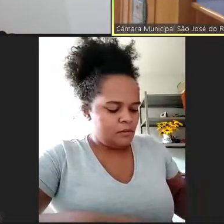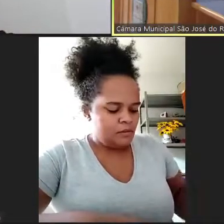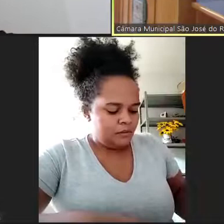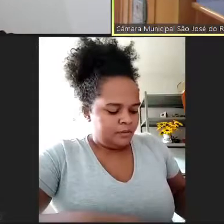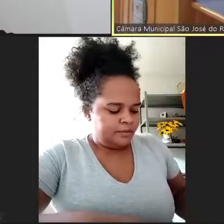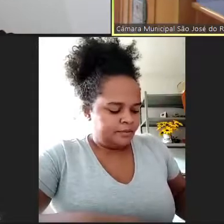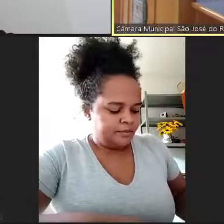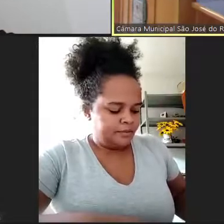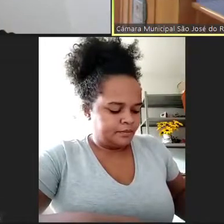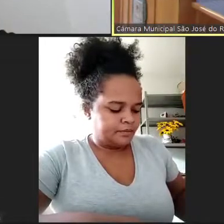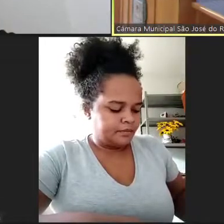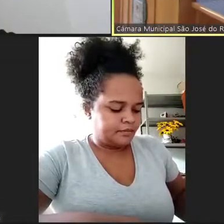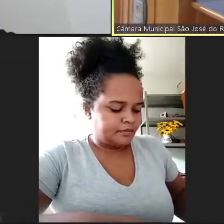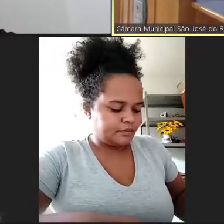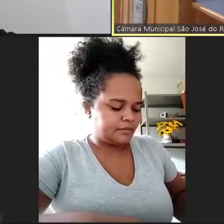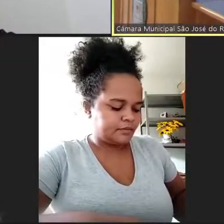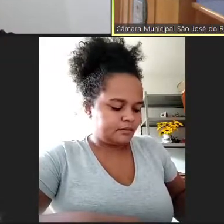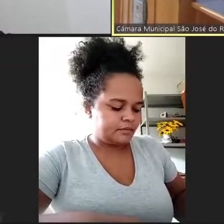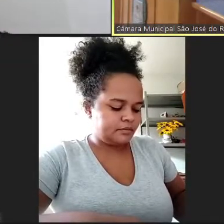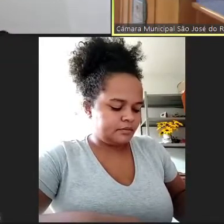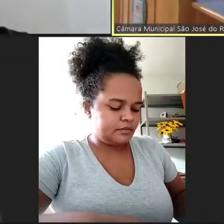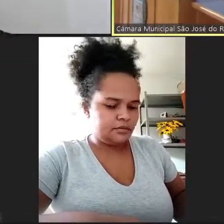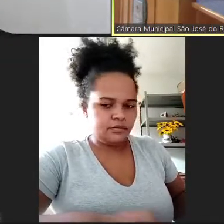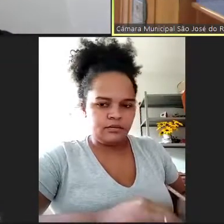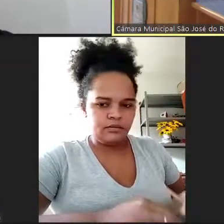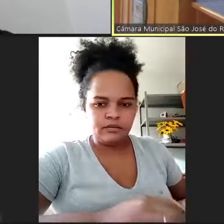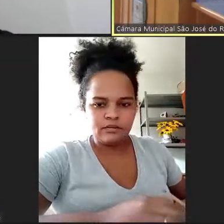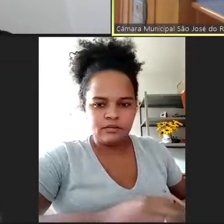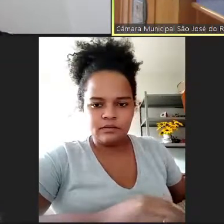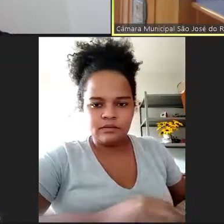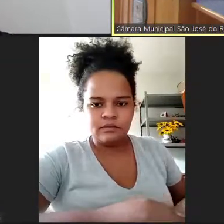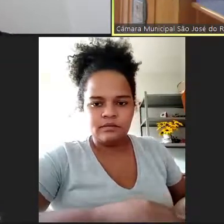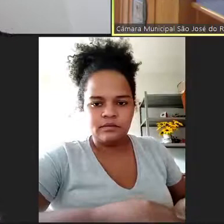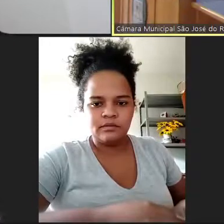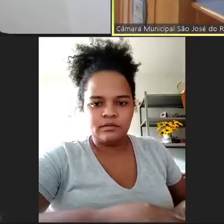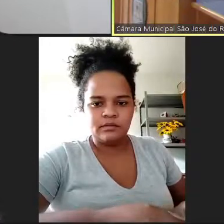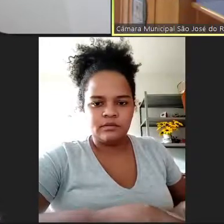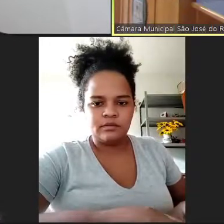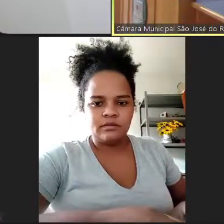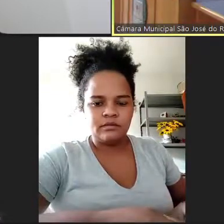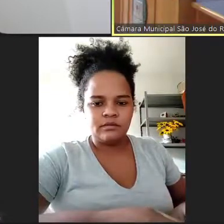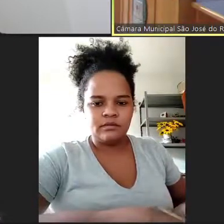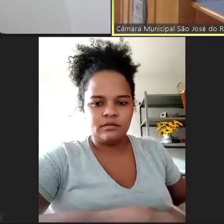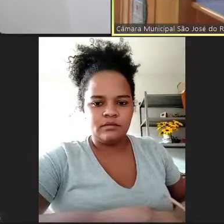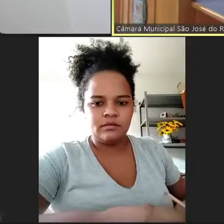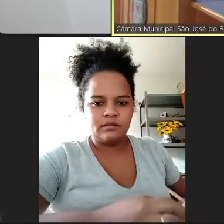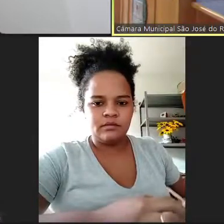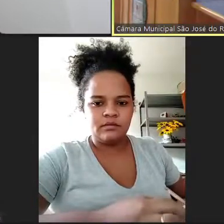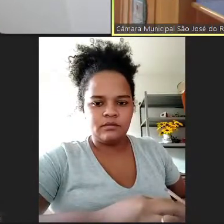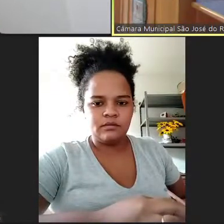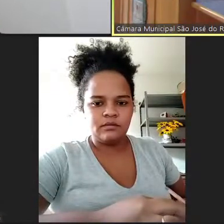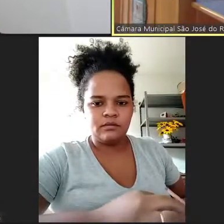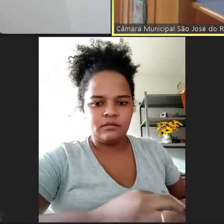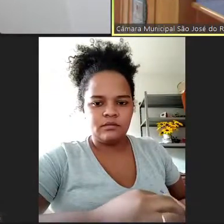186 de 2021, de autoria do vereador Eduardo Ramos, 173, 174, 175 e 176